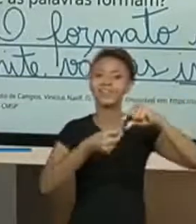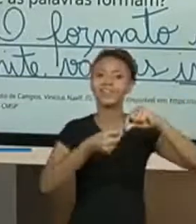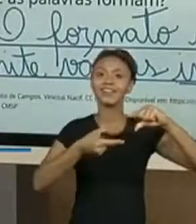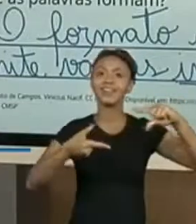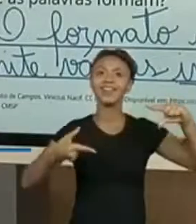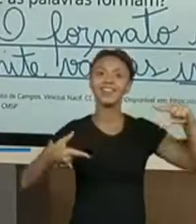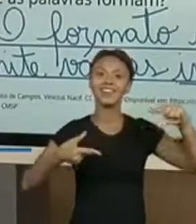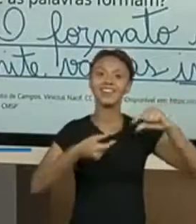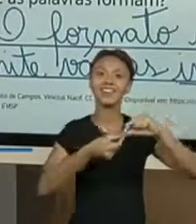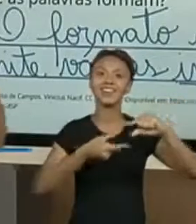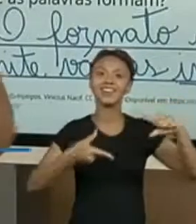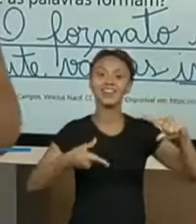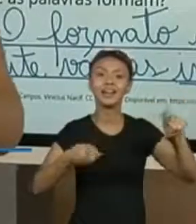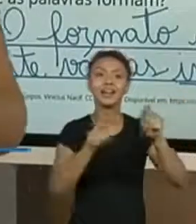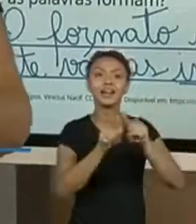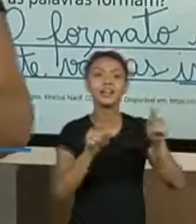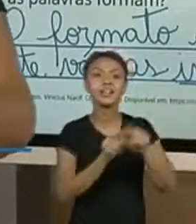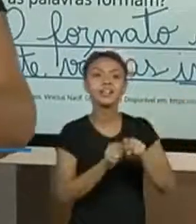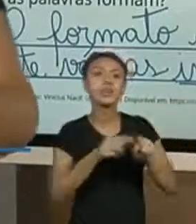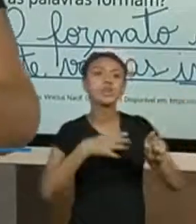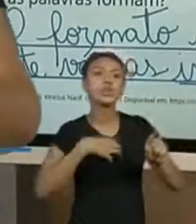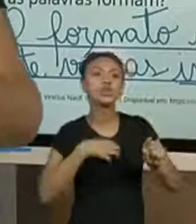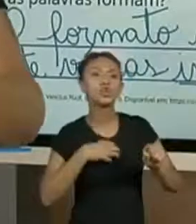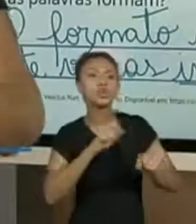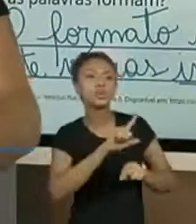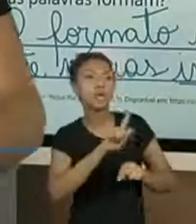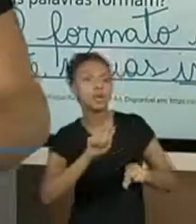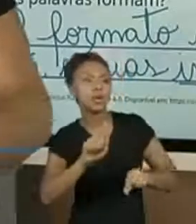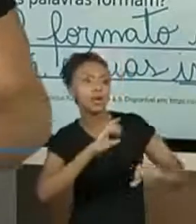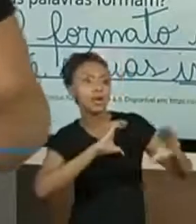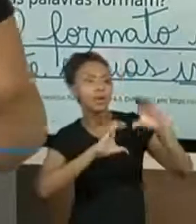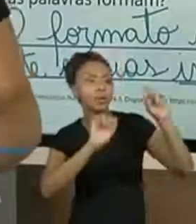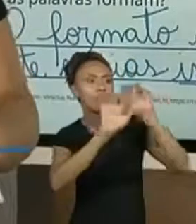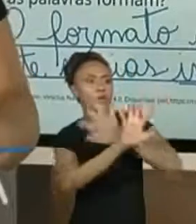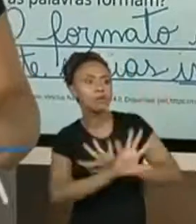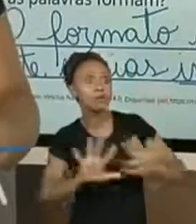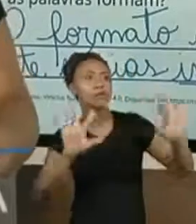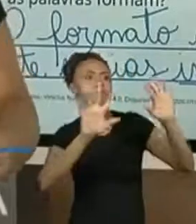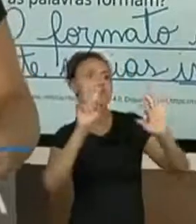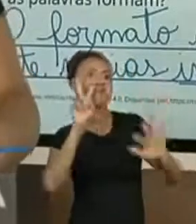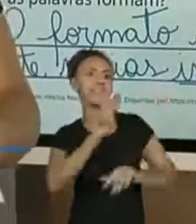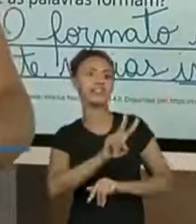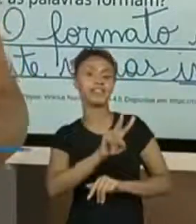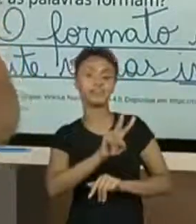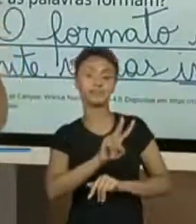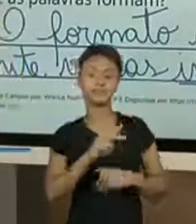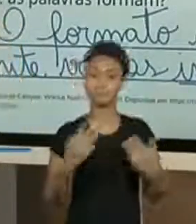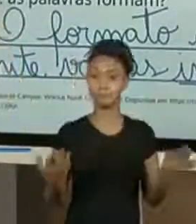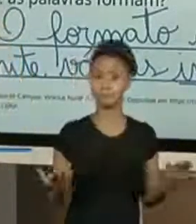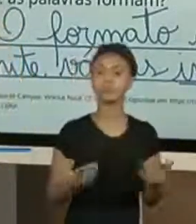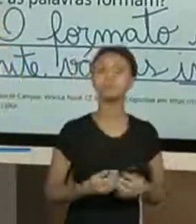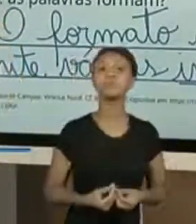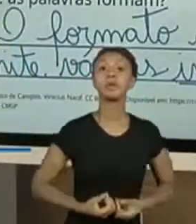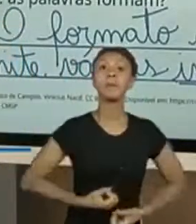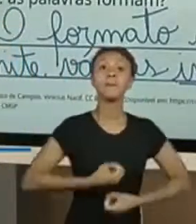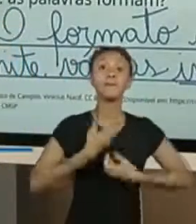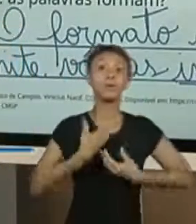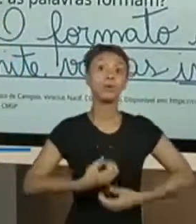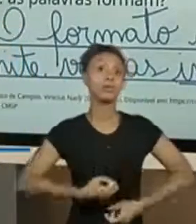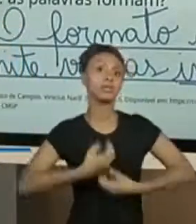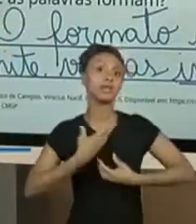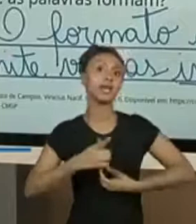E visualização da linguagem. Geralmente, o poema traz algum símbolo